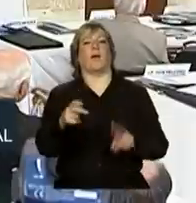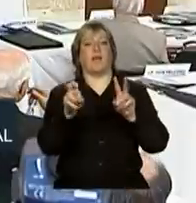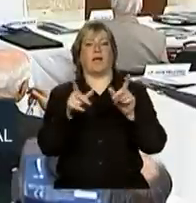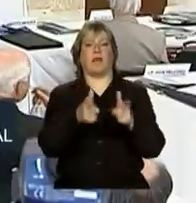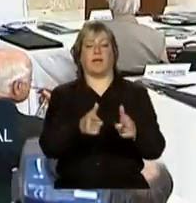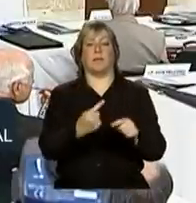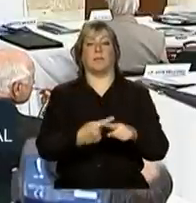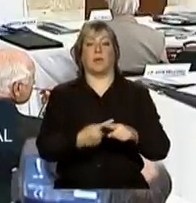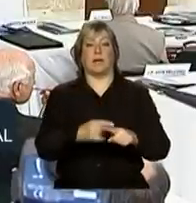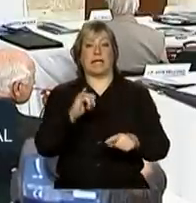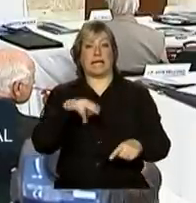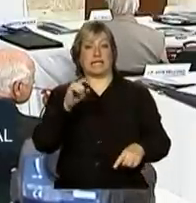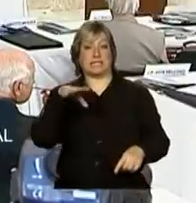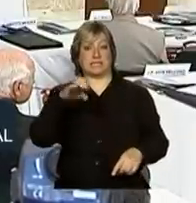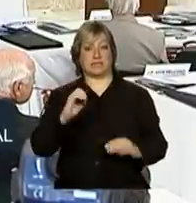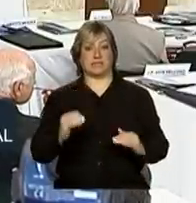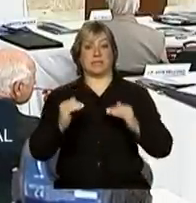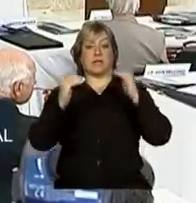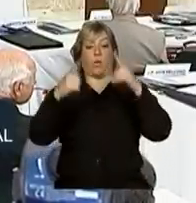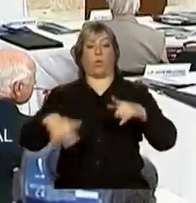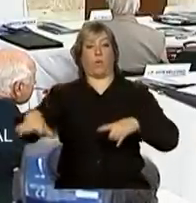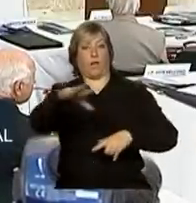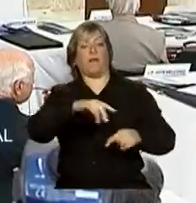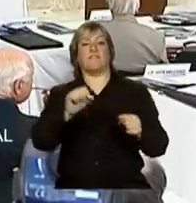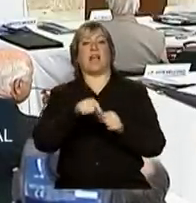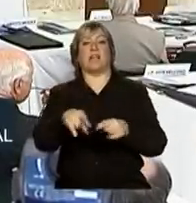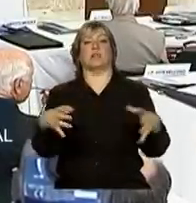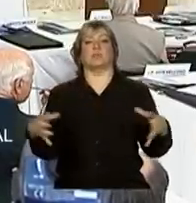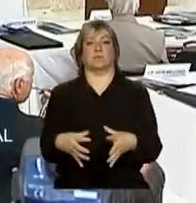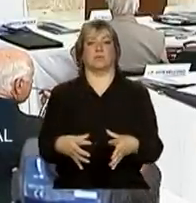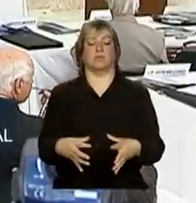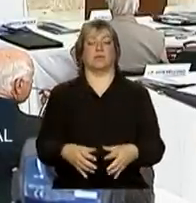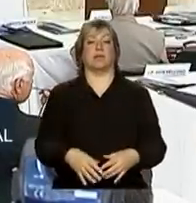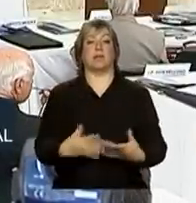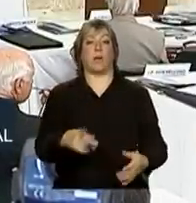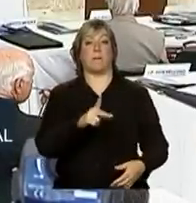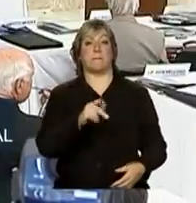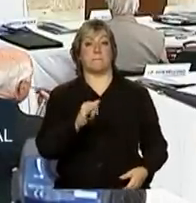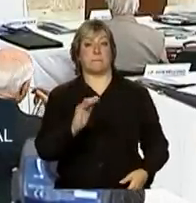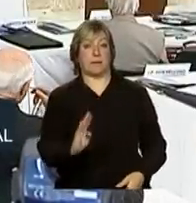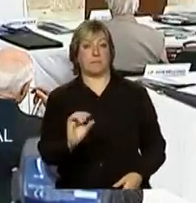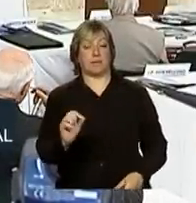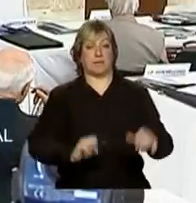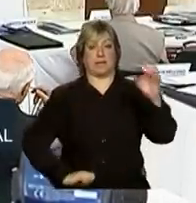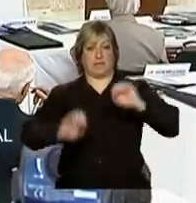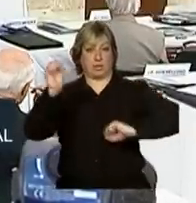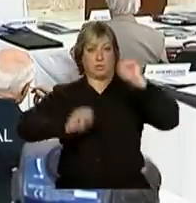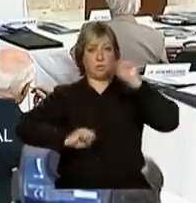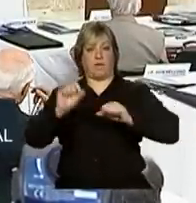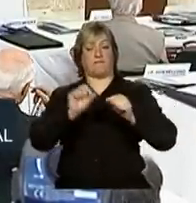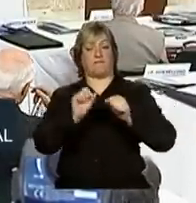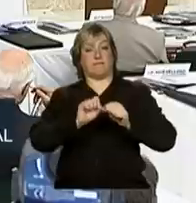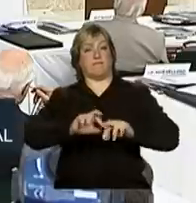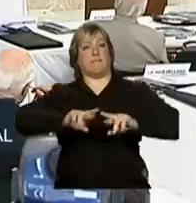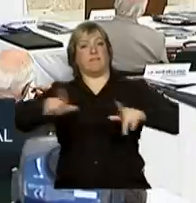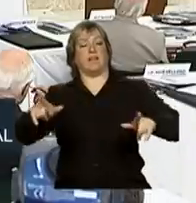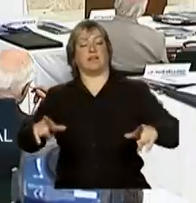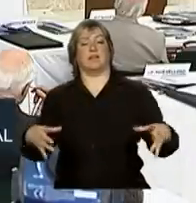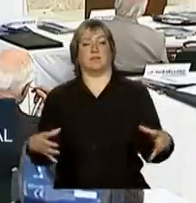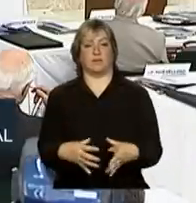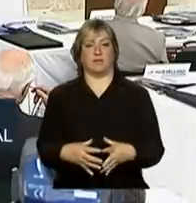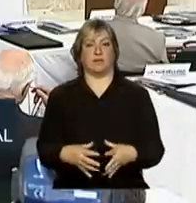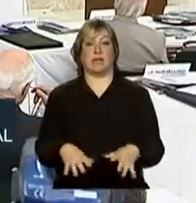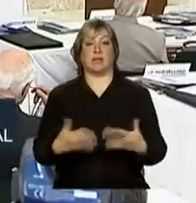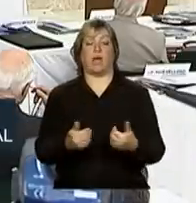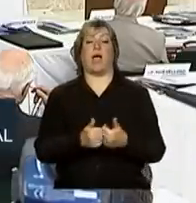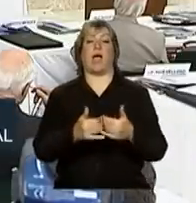crescimento local das vendas faz esse movimento. E o PIB da indústria faz esse movimento, abrindo,